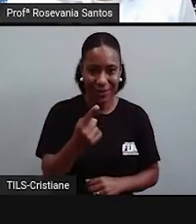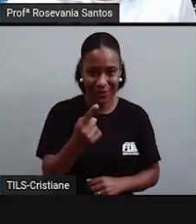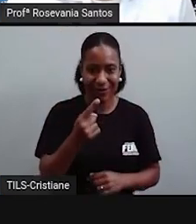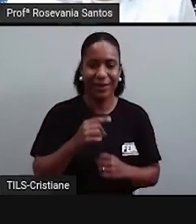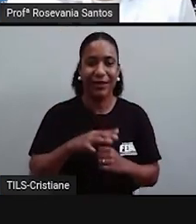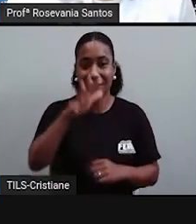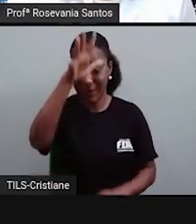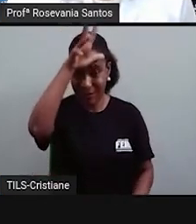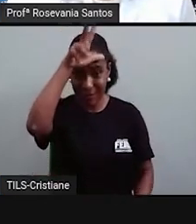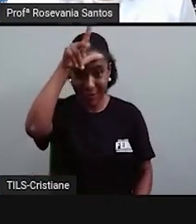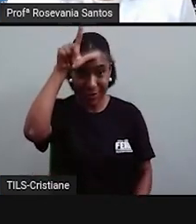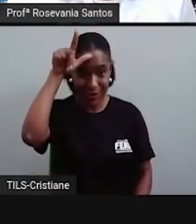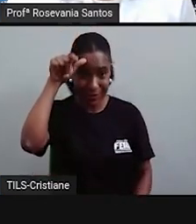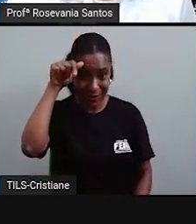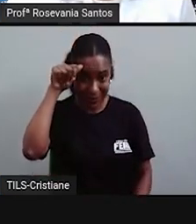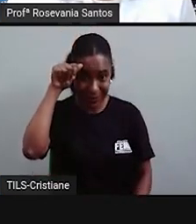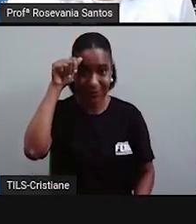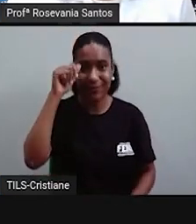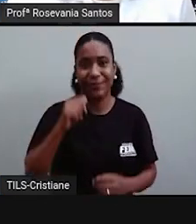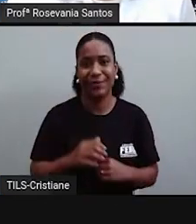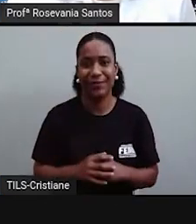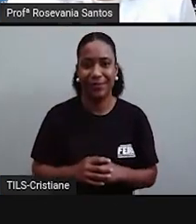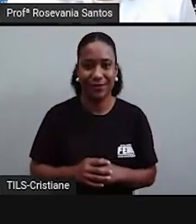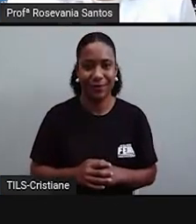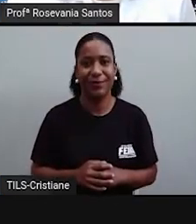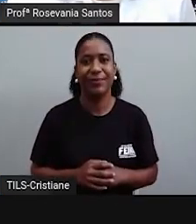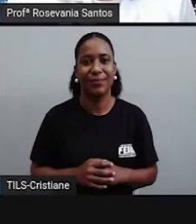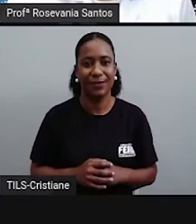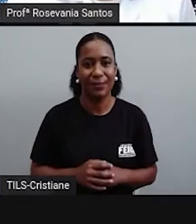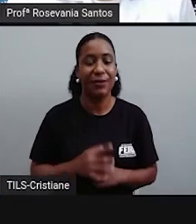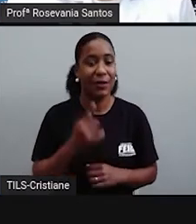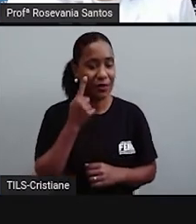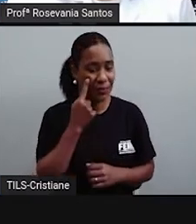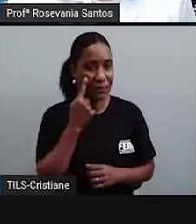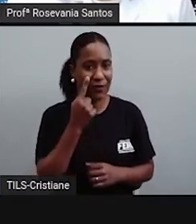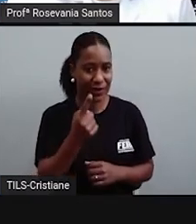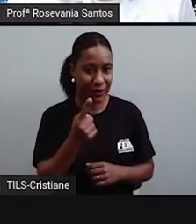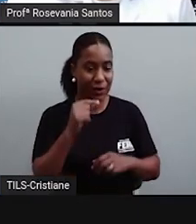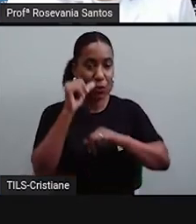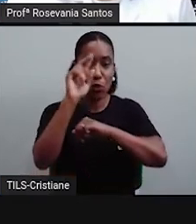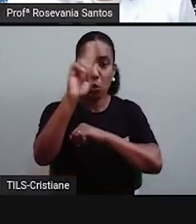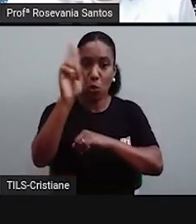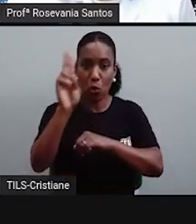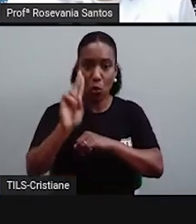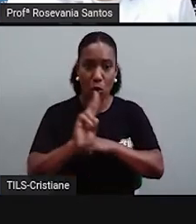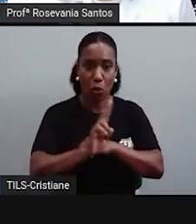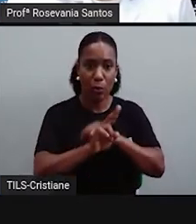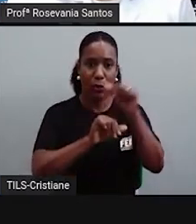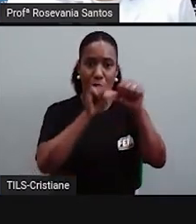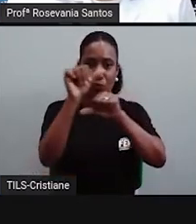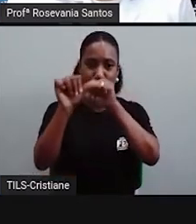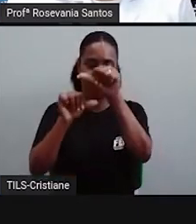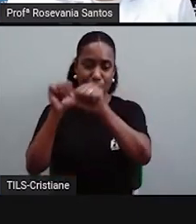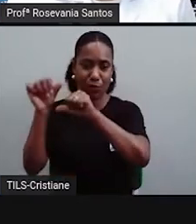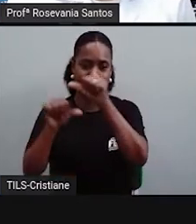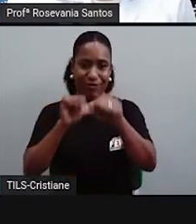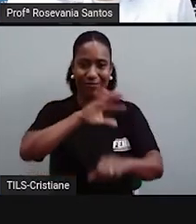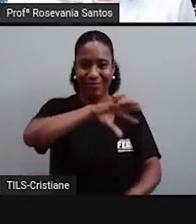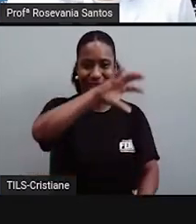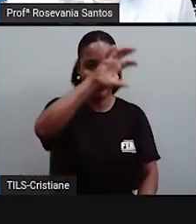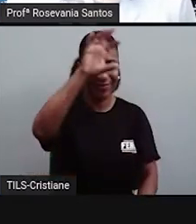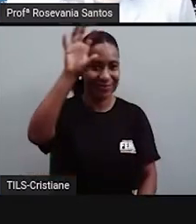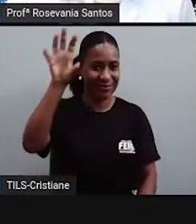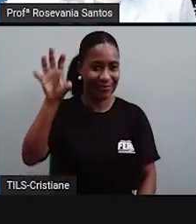da Amazonas. Ele já rodou aqui também, né? Ligou até de nome. A Amazônia já apareceu aqui. Olha só o pedacinho que ele viu.